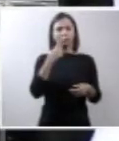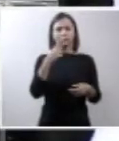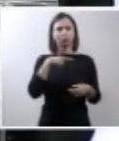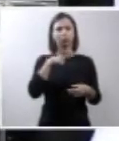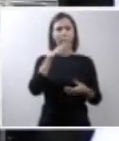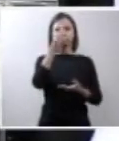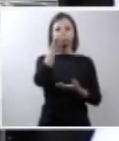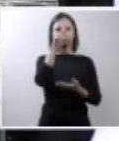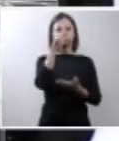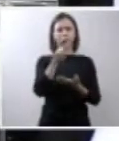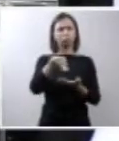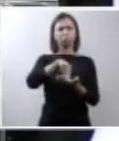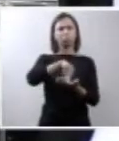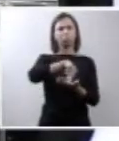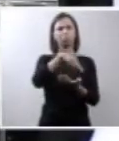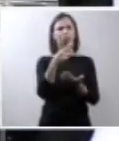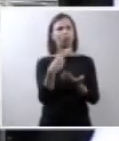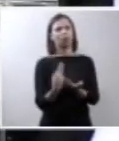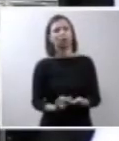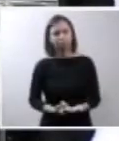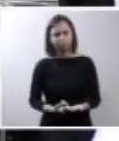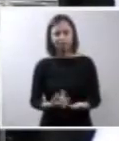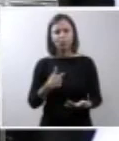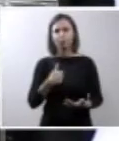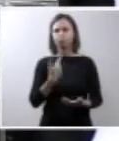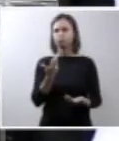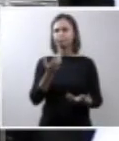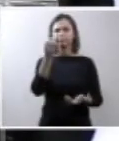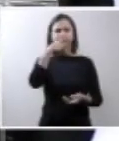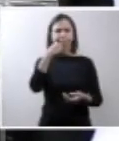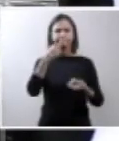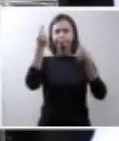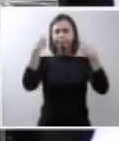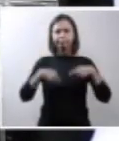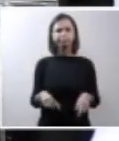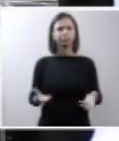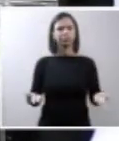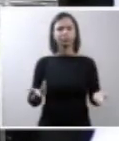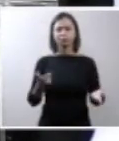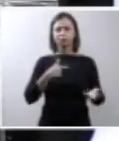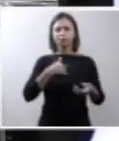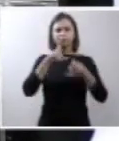acabou comigo eu não sabia o que fazer porque eu acho que